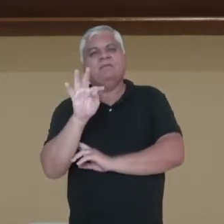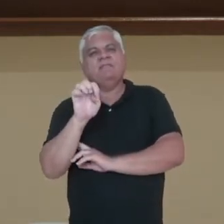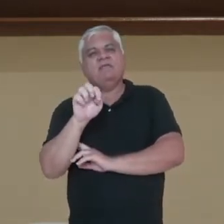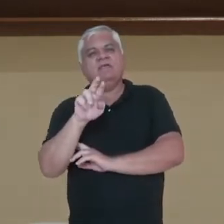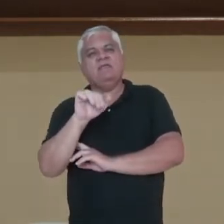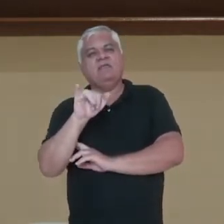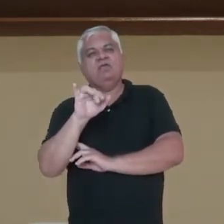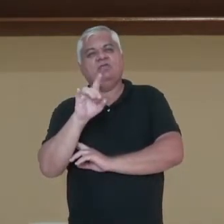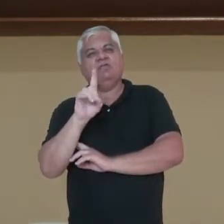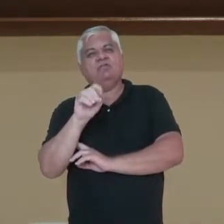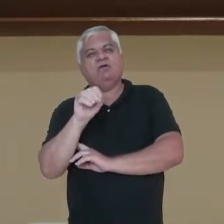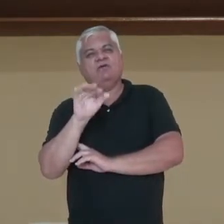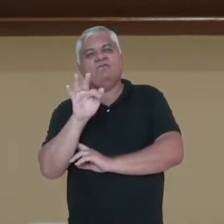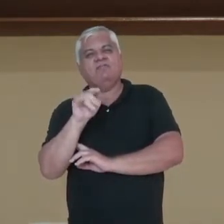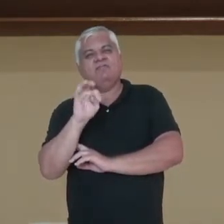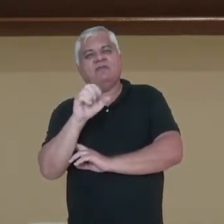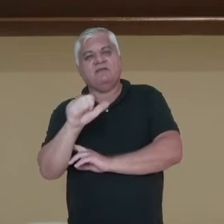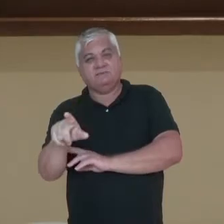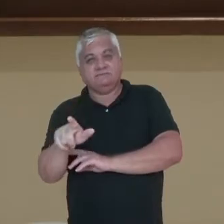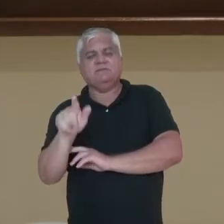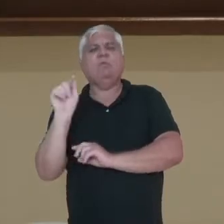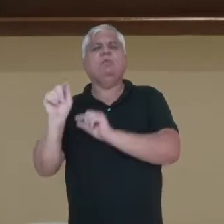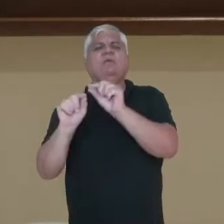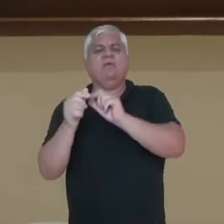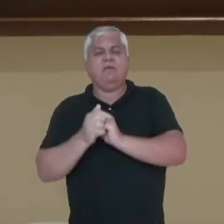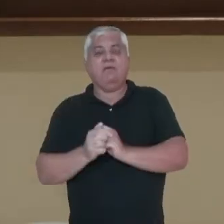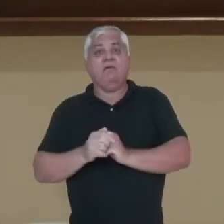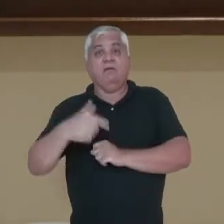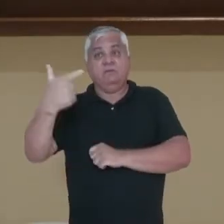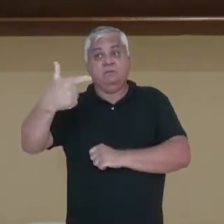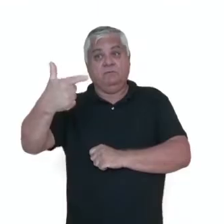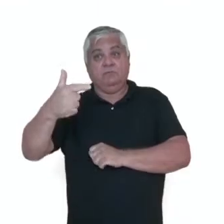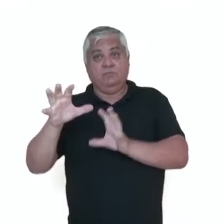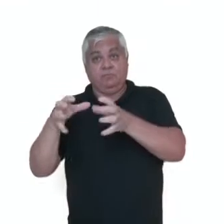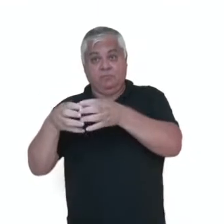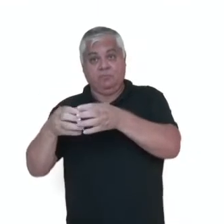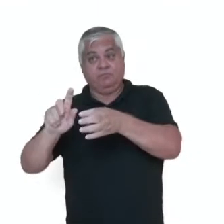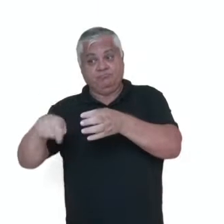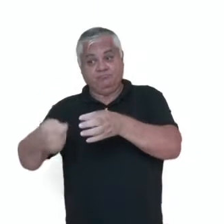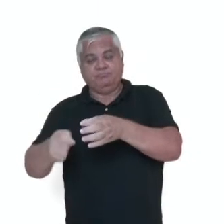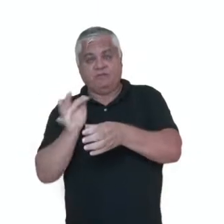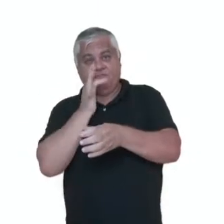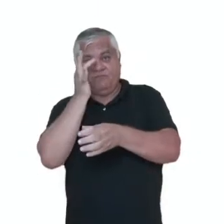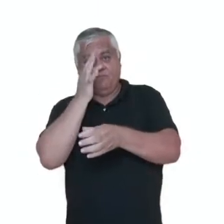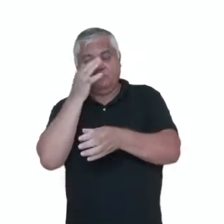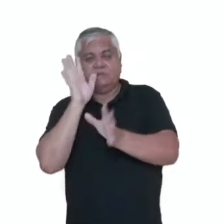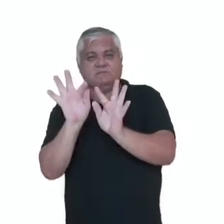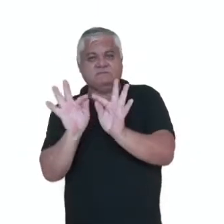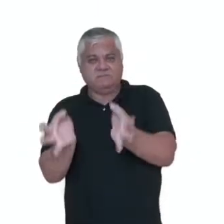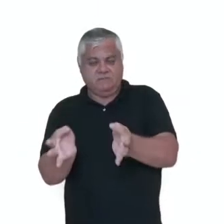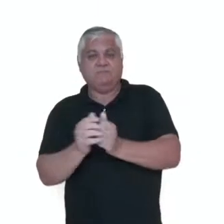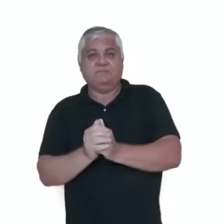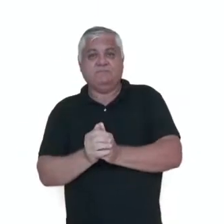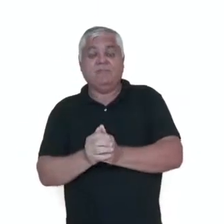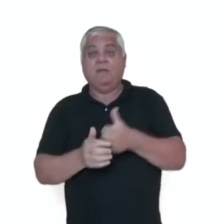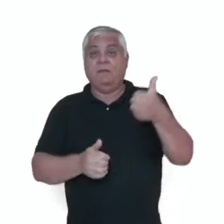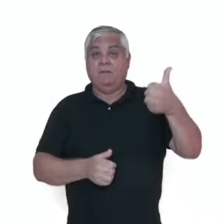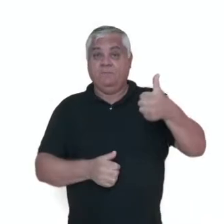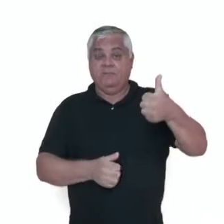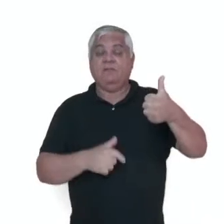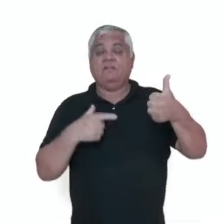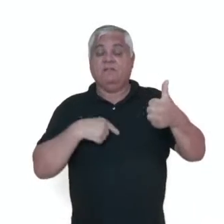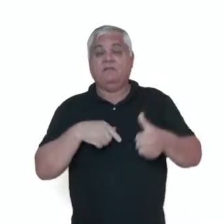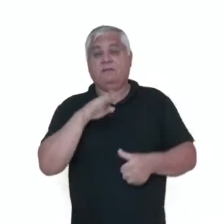Vamos lá? Bom, as pteridófitas é o segundo grupo das plantas, o segundo mais simples. Antes dela nós tínhamos as